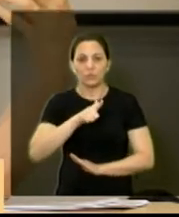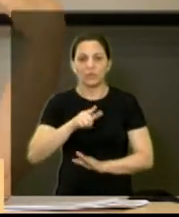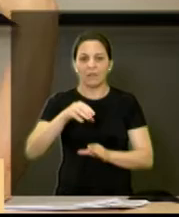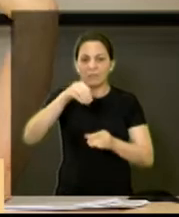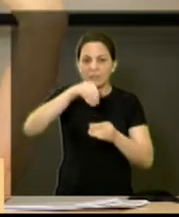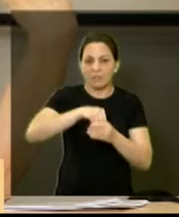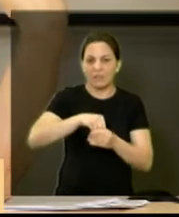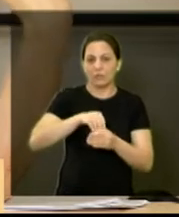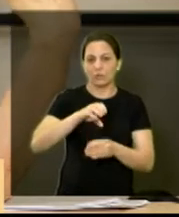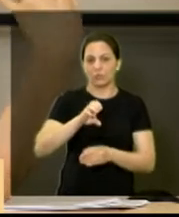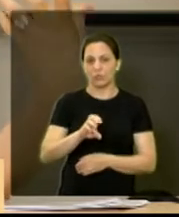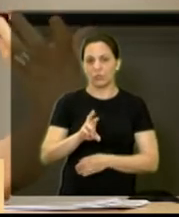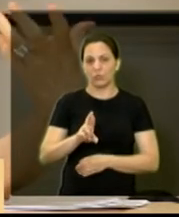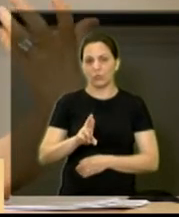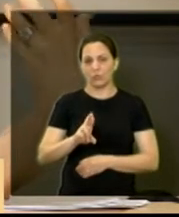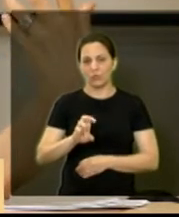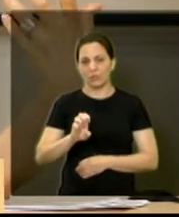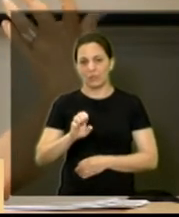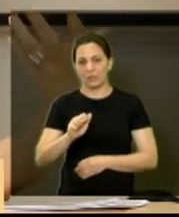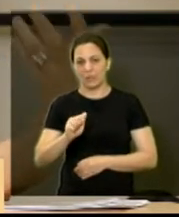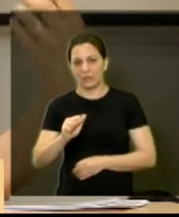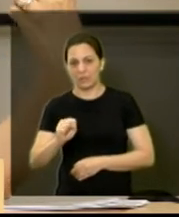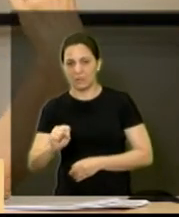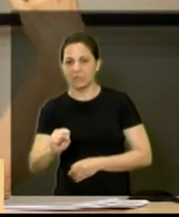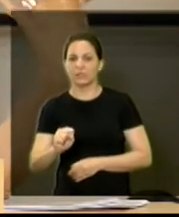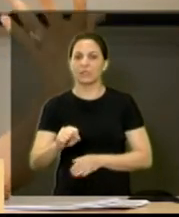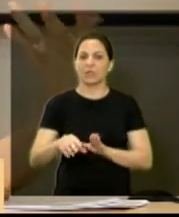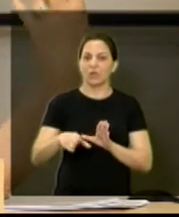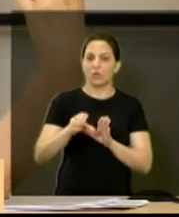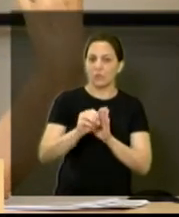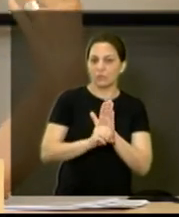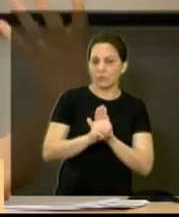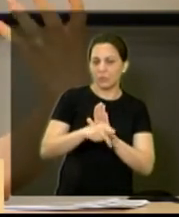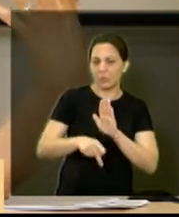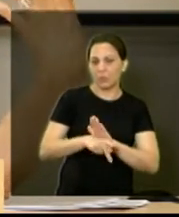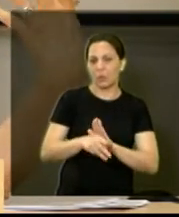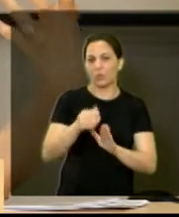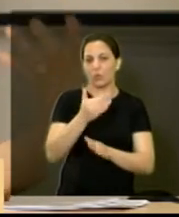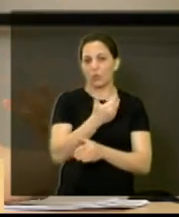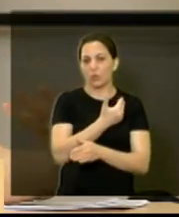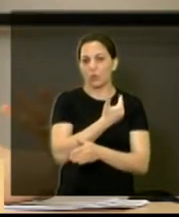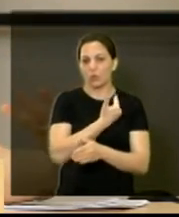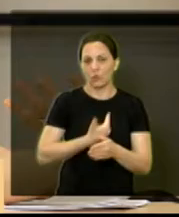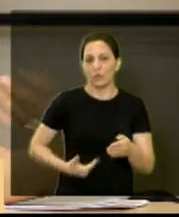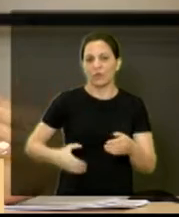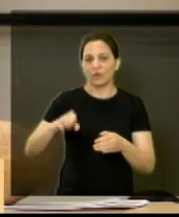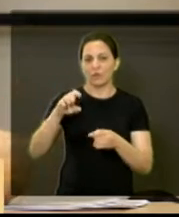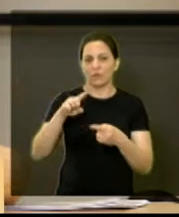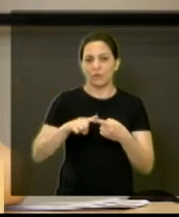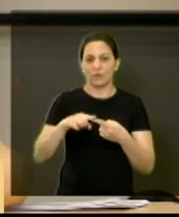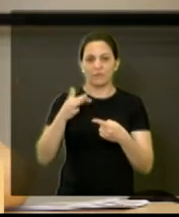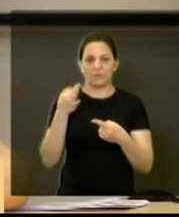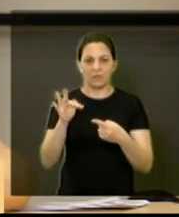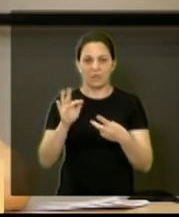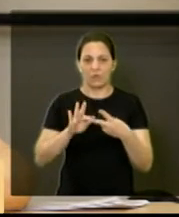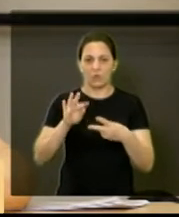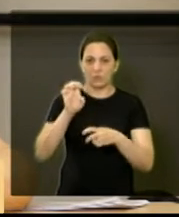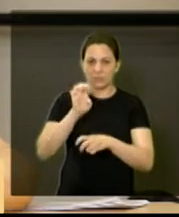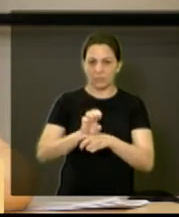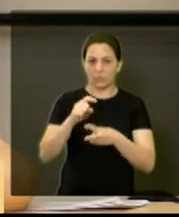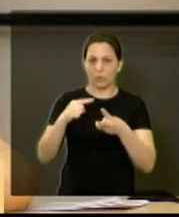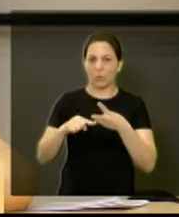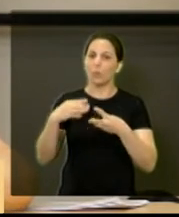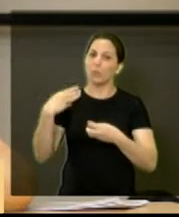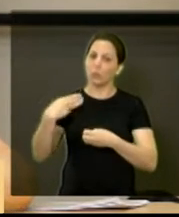CREAS, dentro de um orçamento que nós recebemos do governo federal, estadual e municipal. Hoje, nós